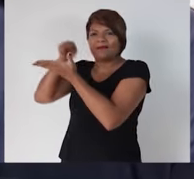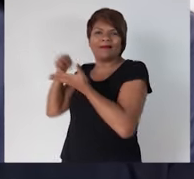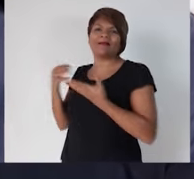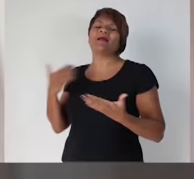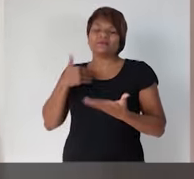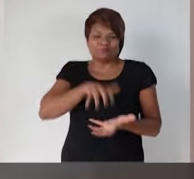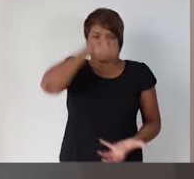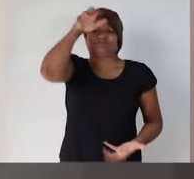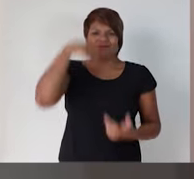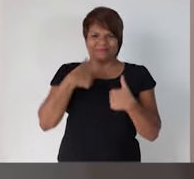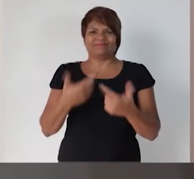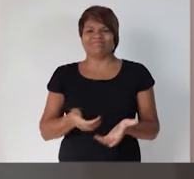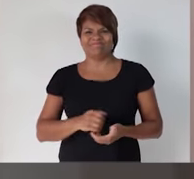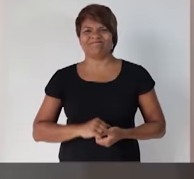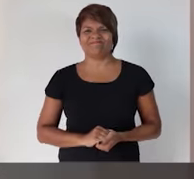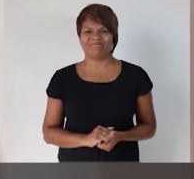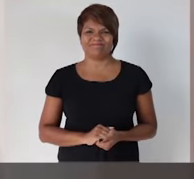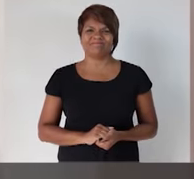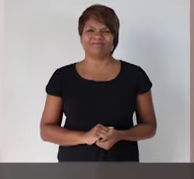de cartas que eu recebi.